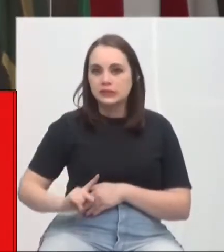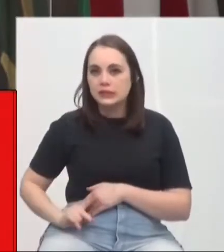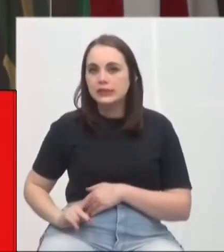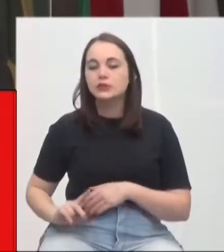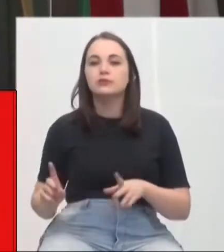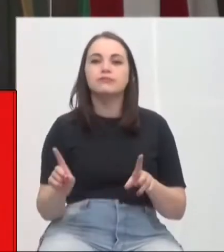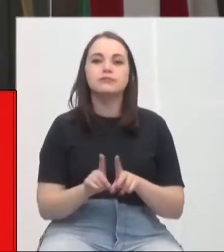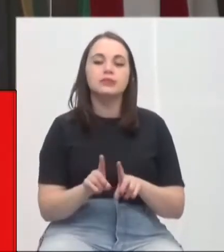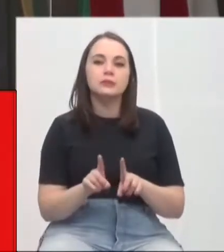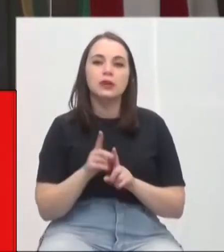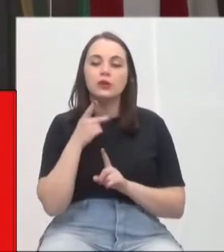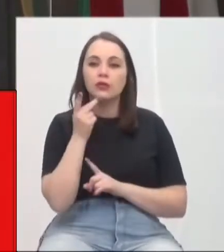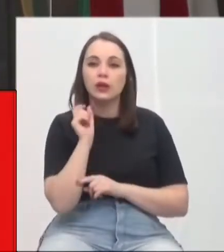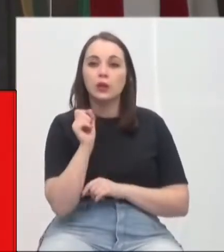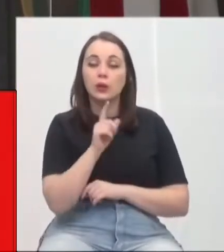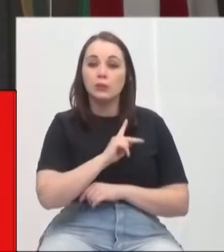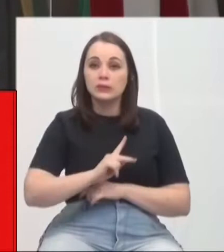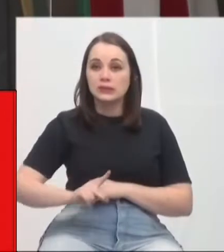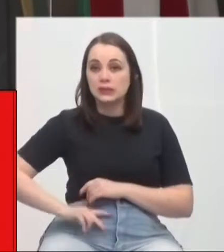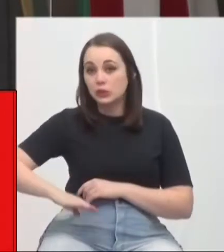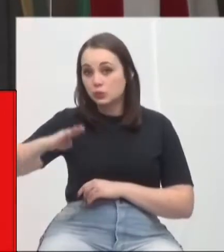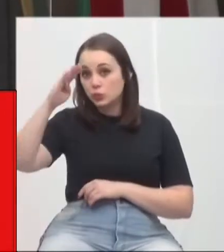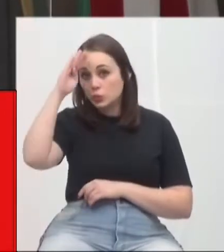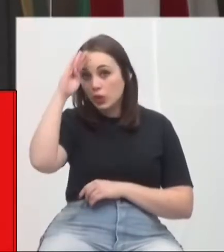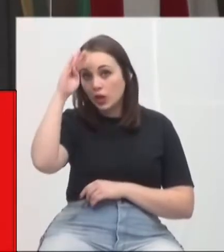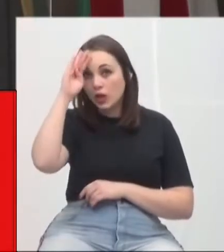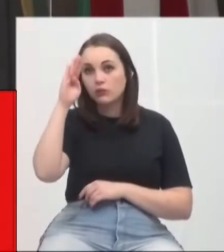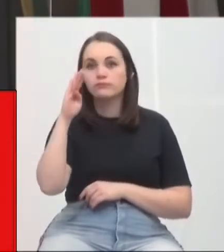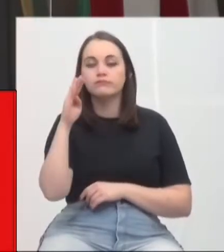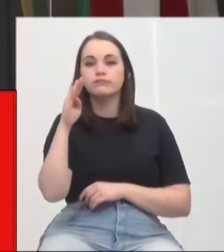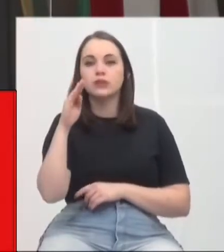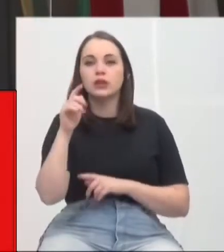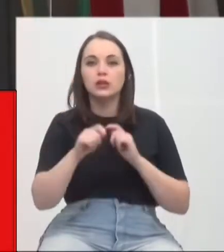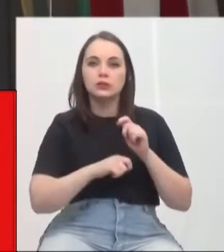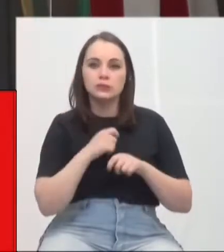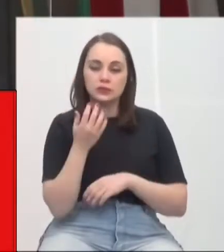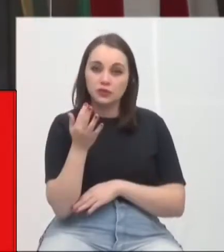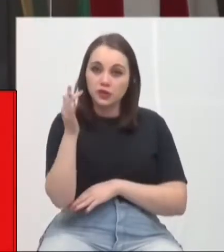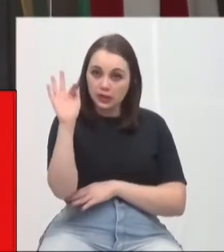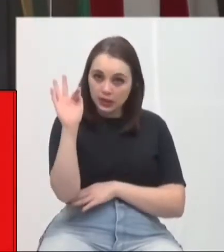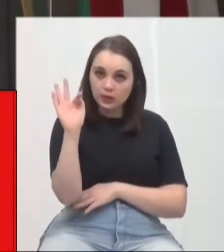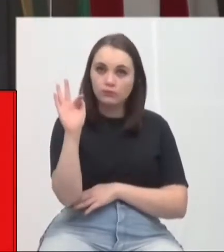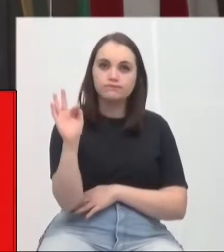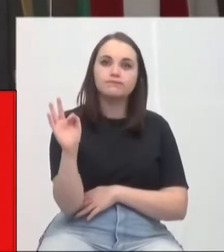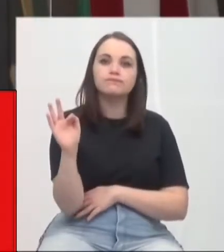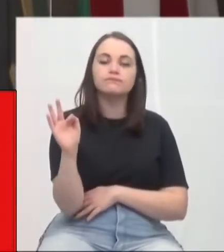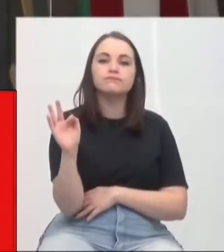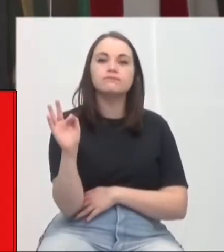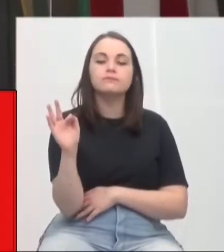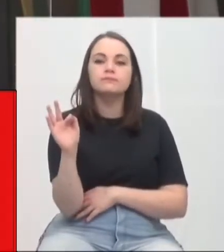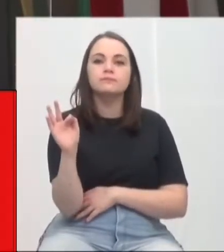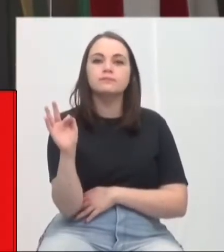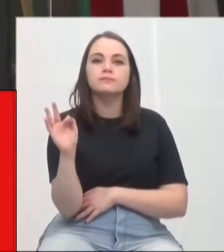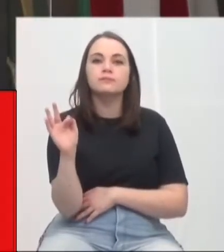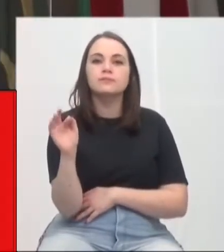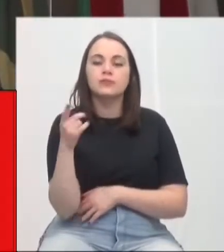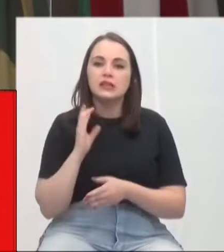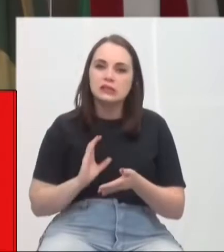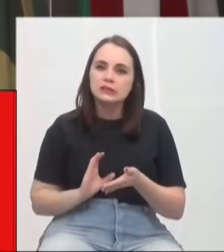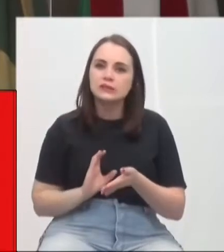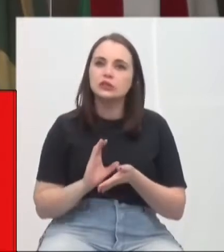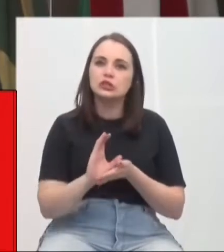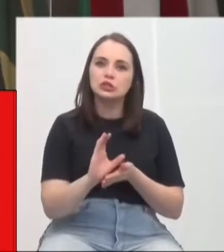e dizer que o presidente, esse governo federal, ele tem investido